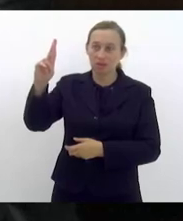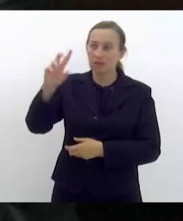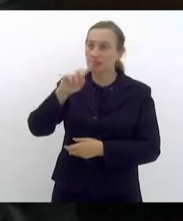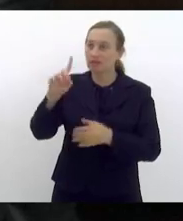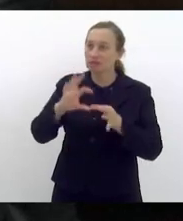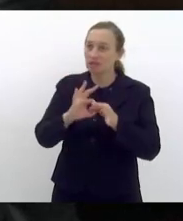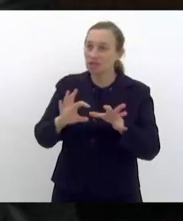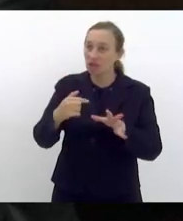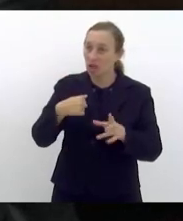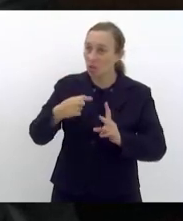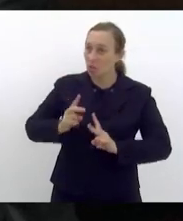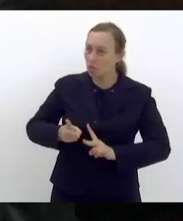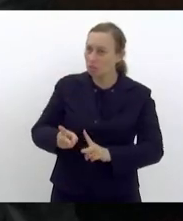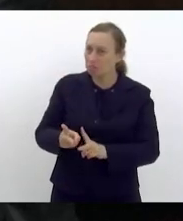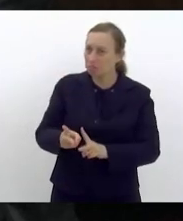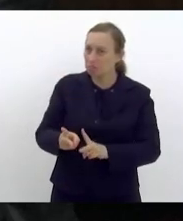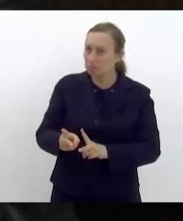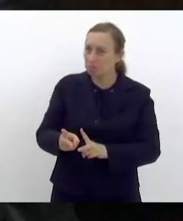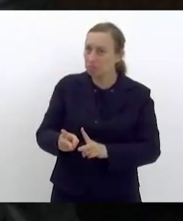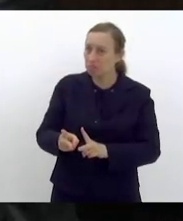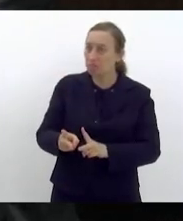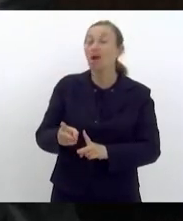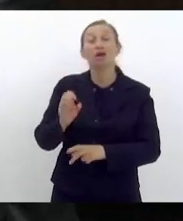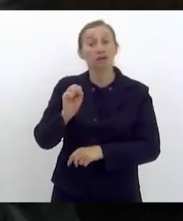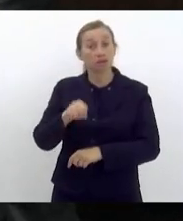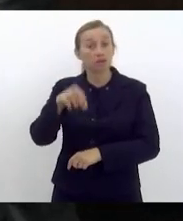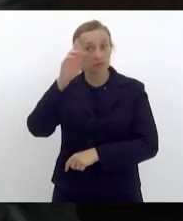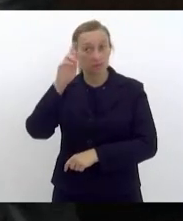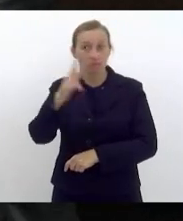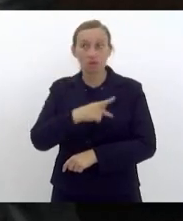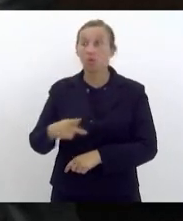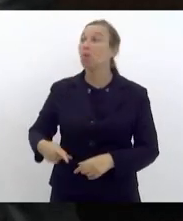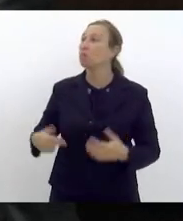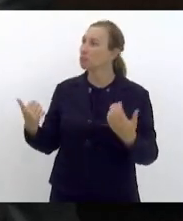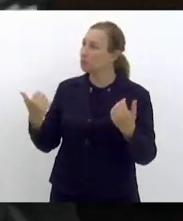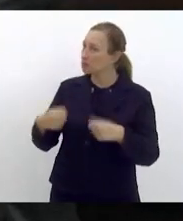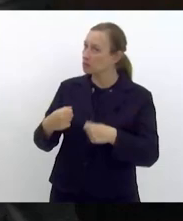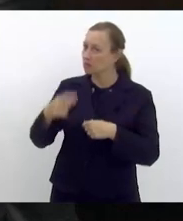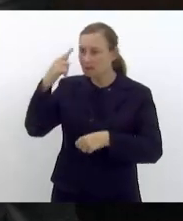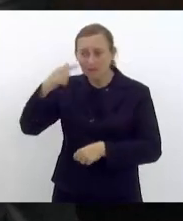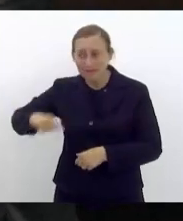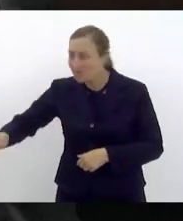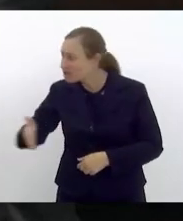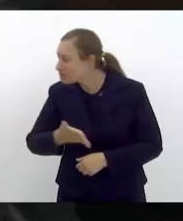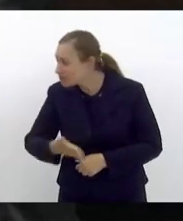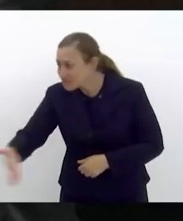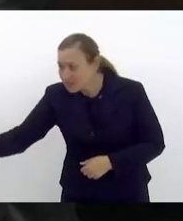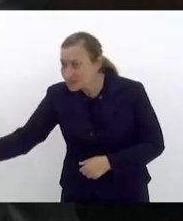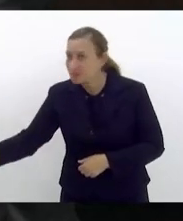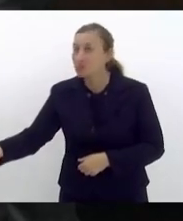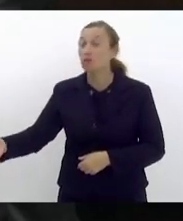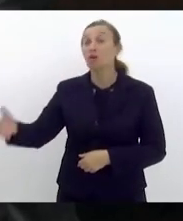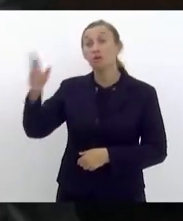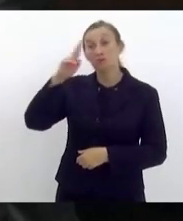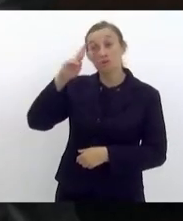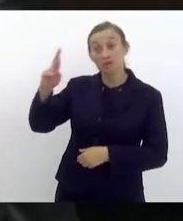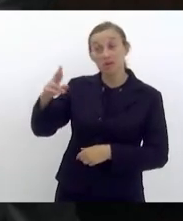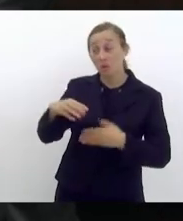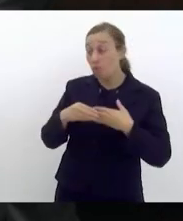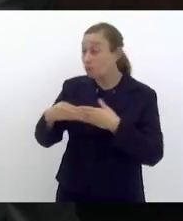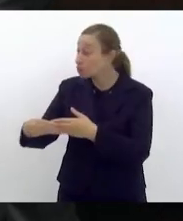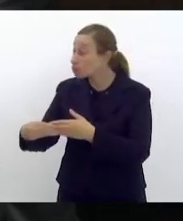eu perecer. Sim, presidente. Eu preciso, essa semana, que o senhor me conduza,